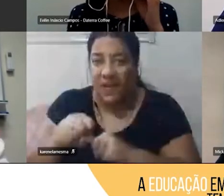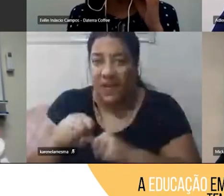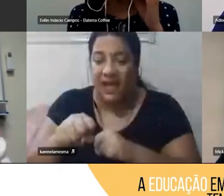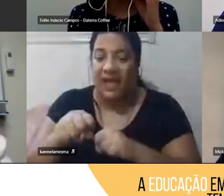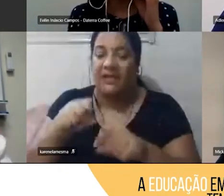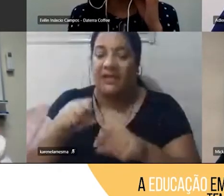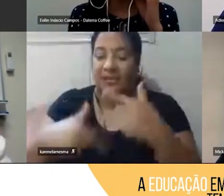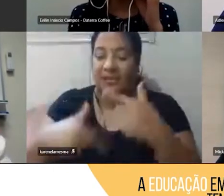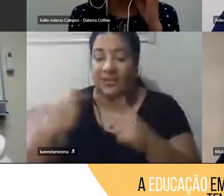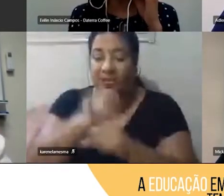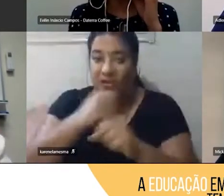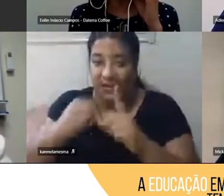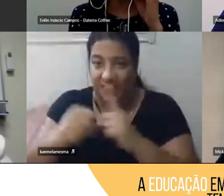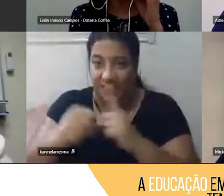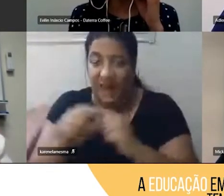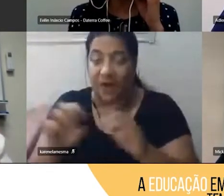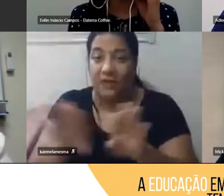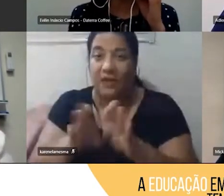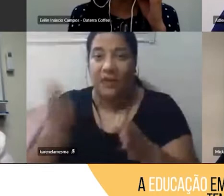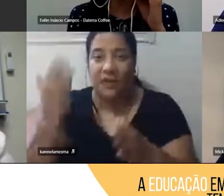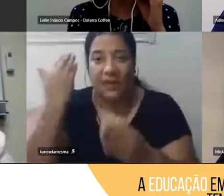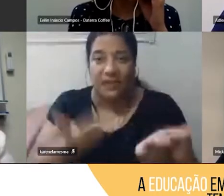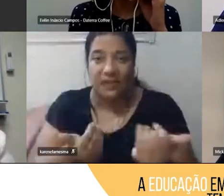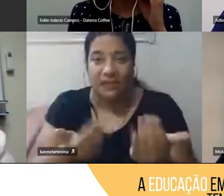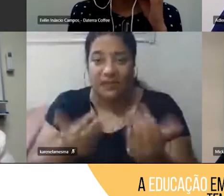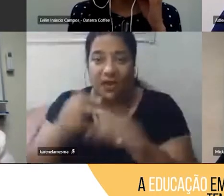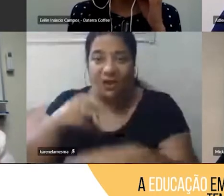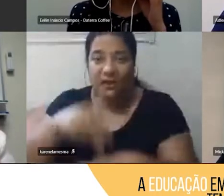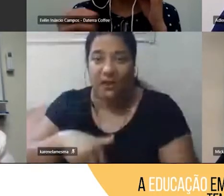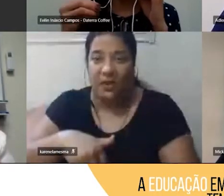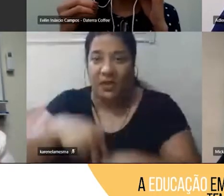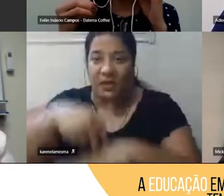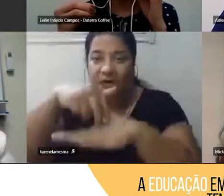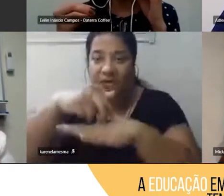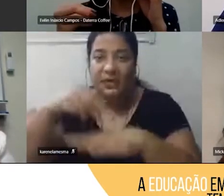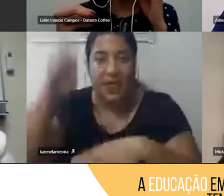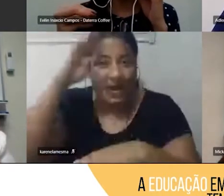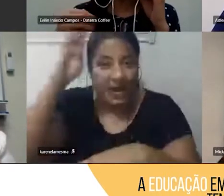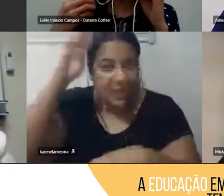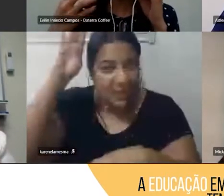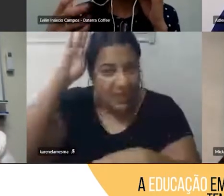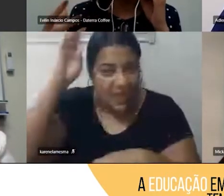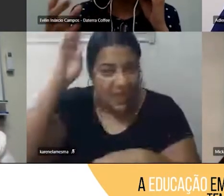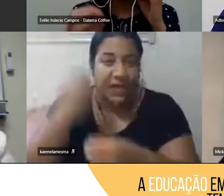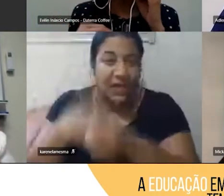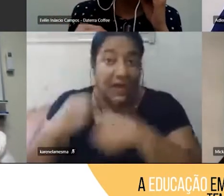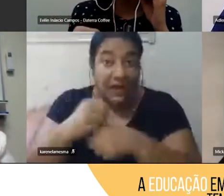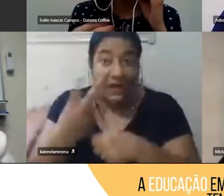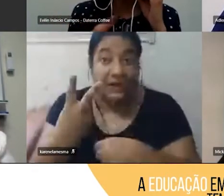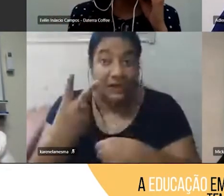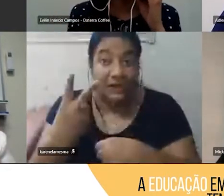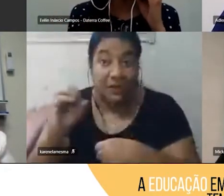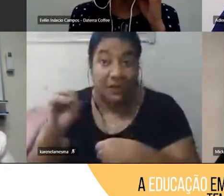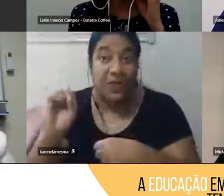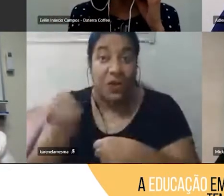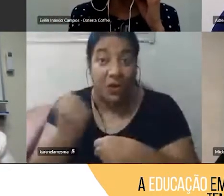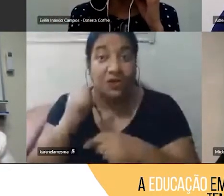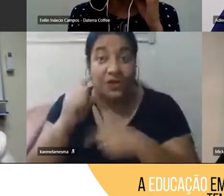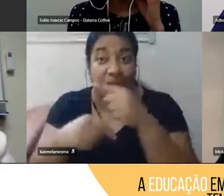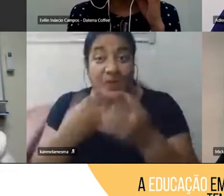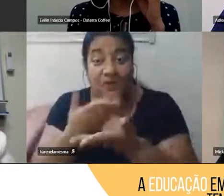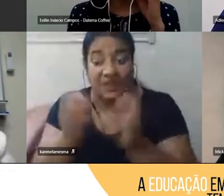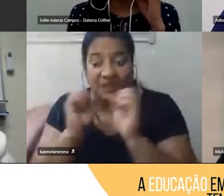protagonista do projeto da Academia do Carmo no ano de 2008, um projeto que vocês vão poder conhecer um pouquinho mais daqui a pouco com os nossos